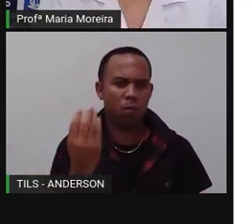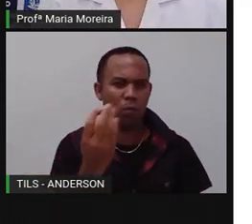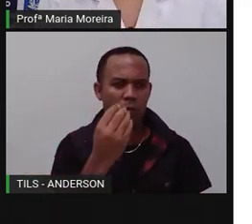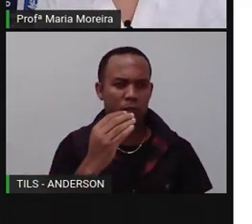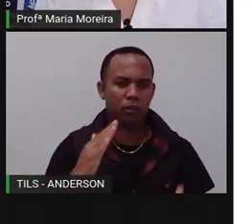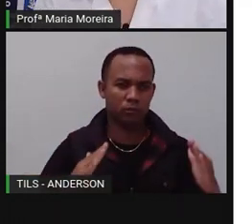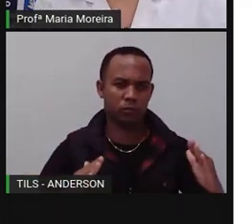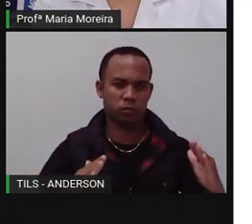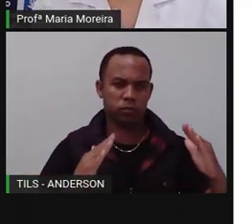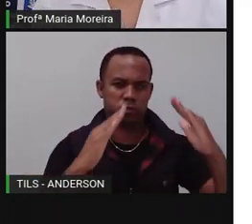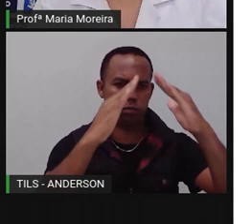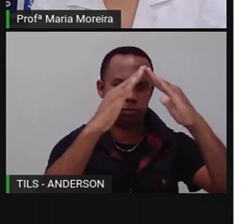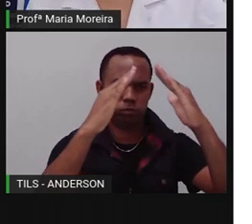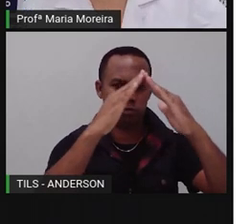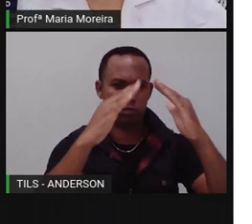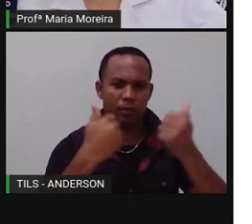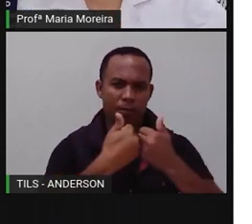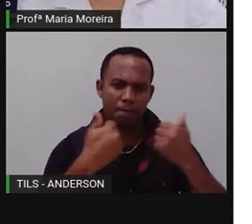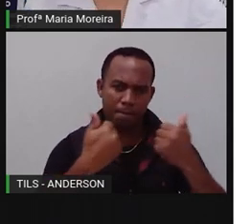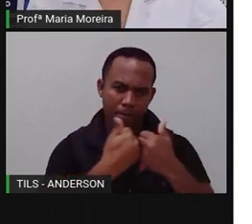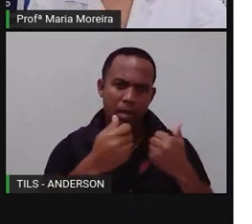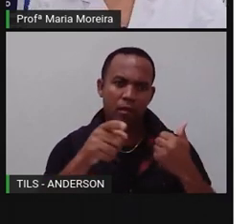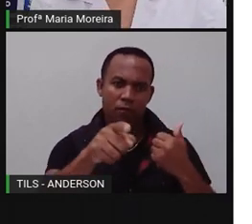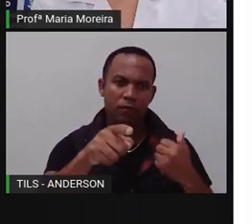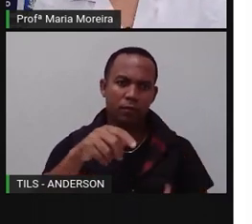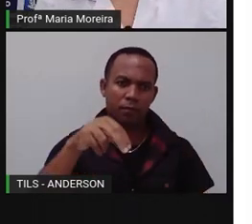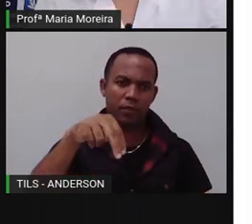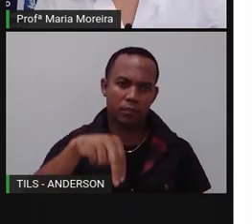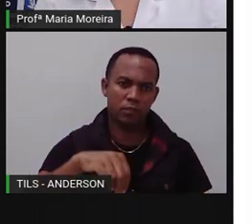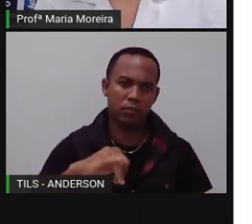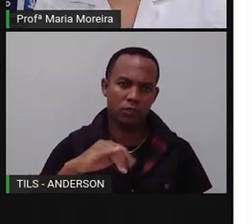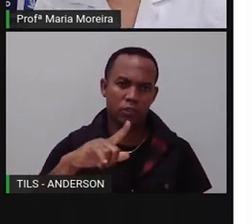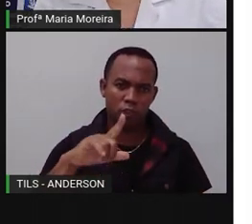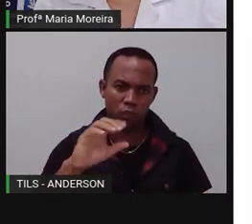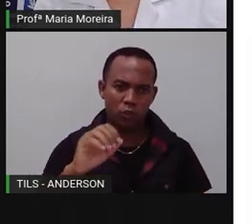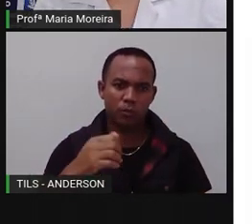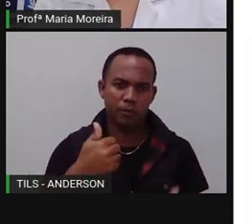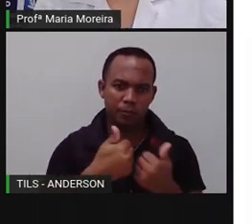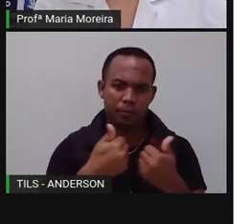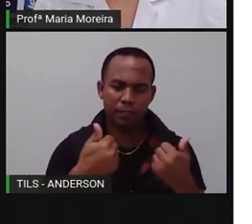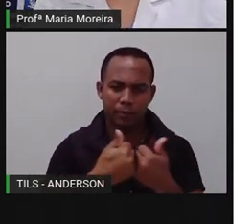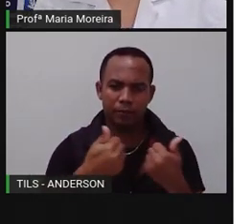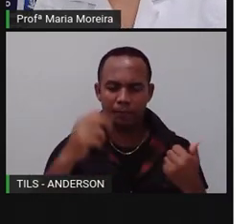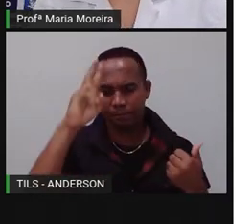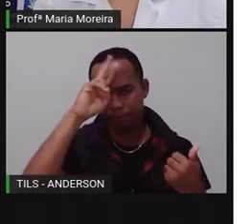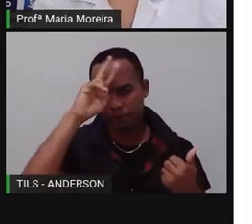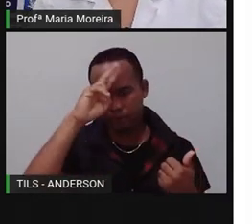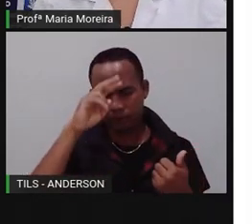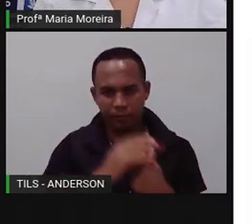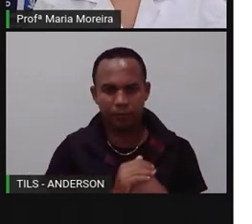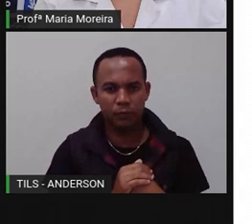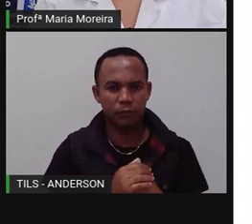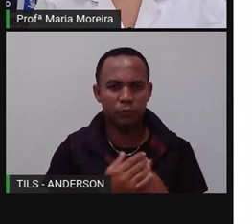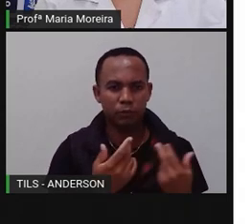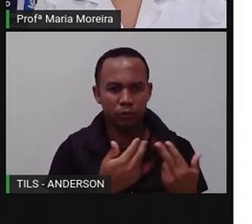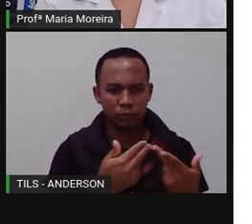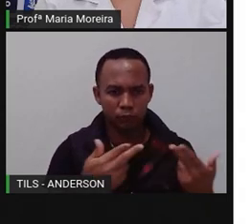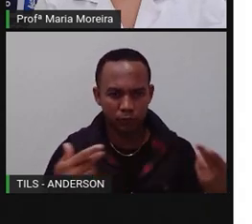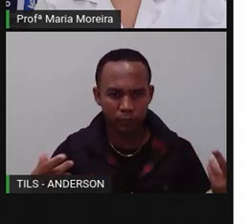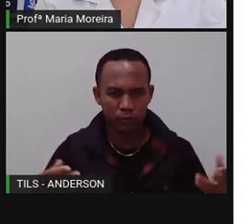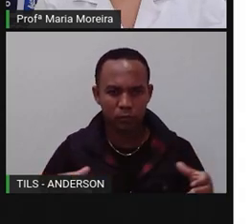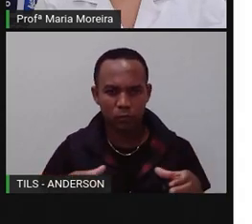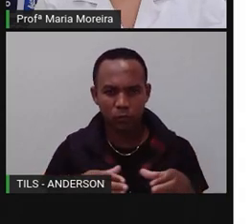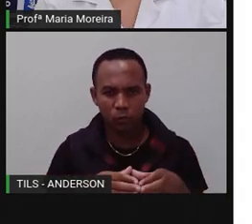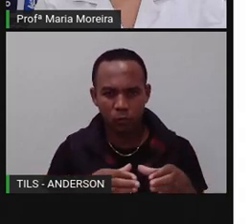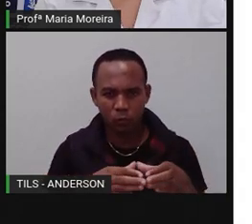as pirâmides, margem do Rio Nilo. Por quê? Lembra que a Pró falou aqui em uma aula passada que várias civilizações